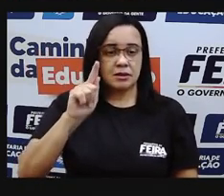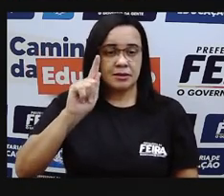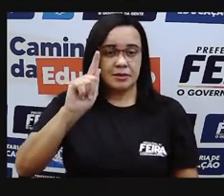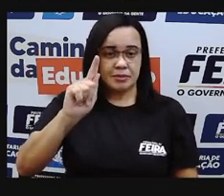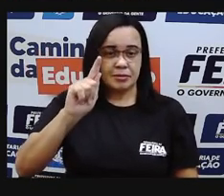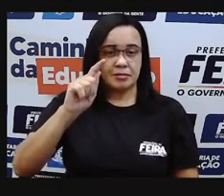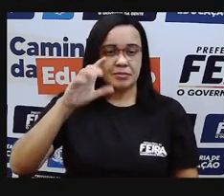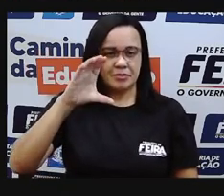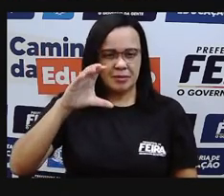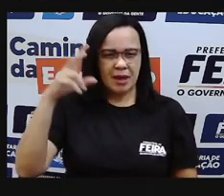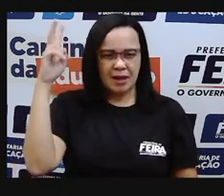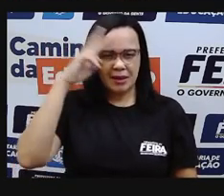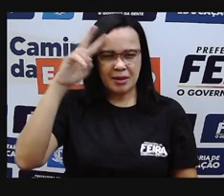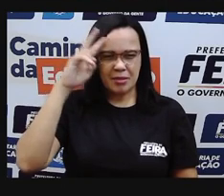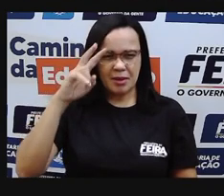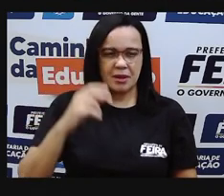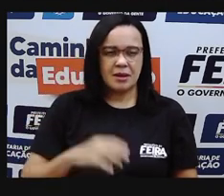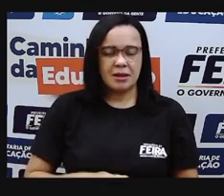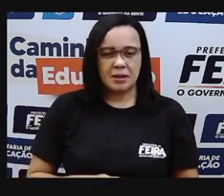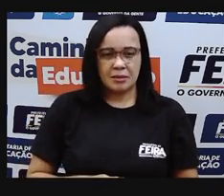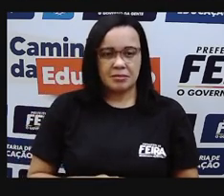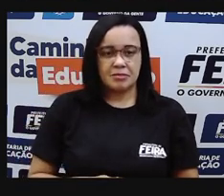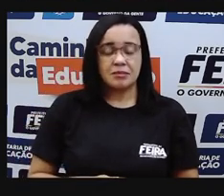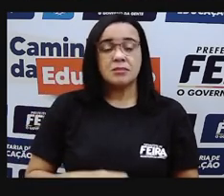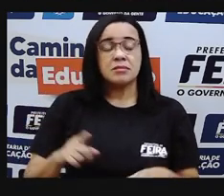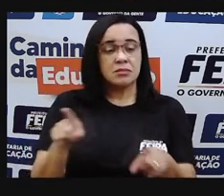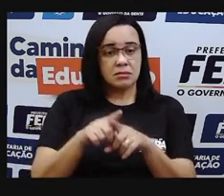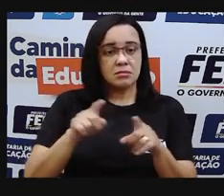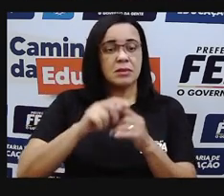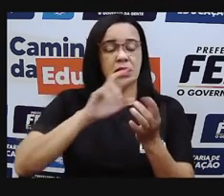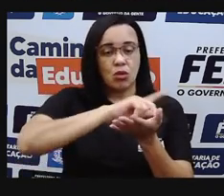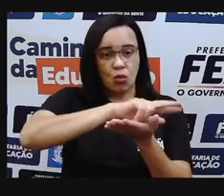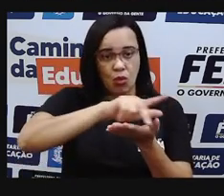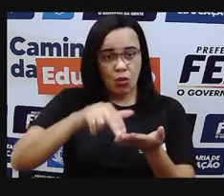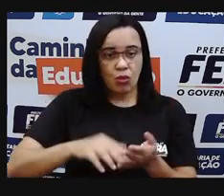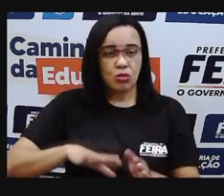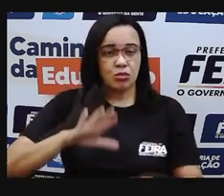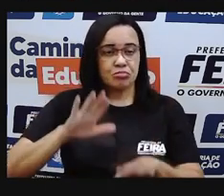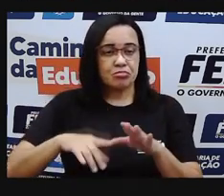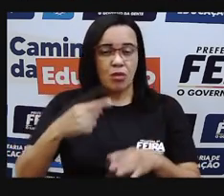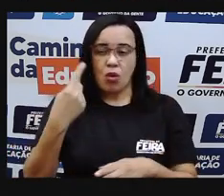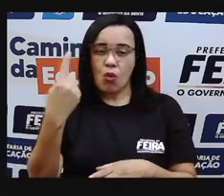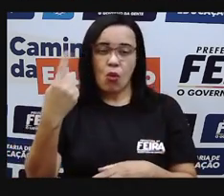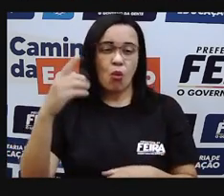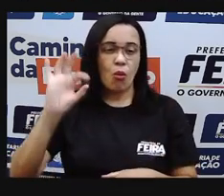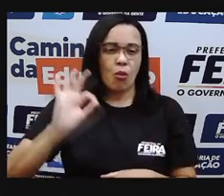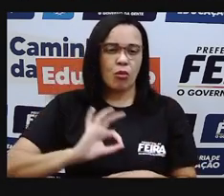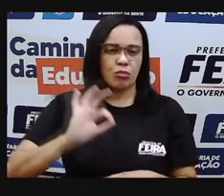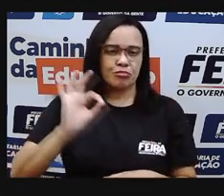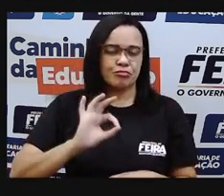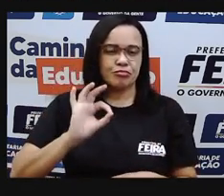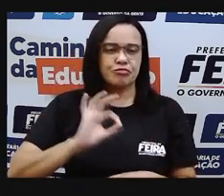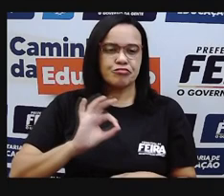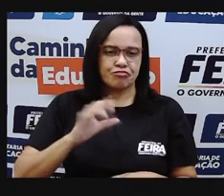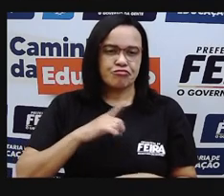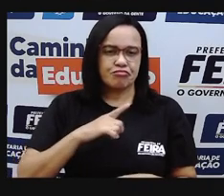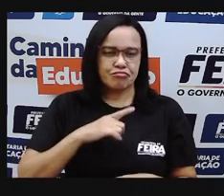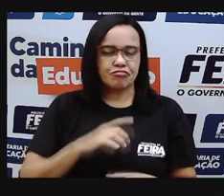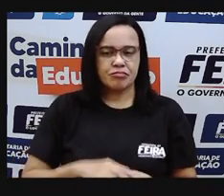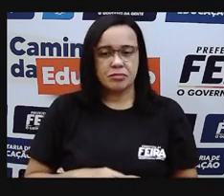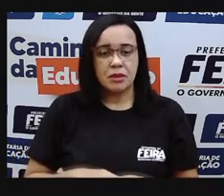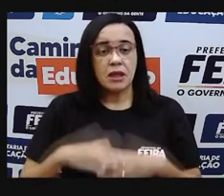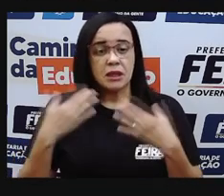gases, menos de 1%, tá? Por que a gente precisa observar e saber disso? Porque aí com essas